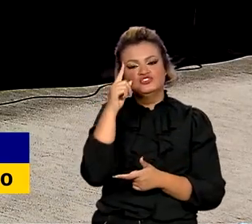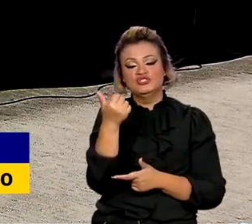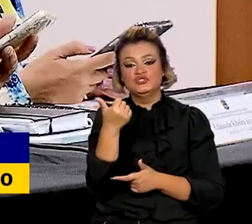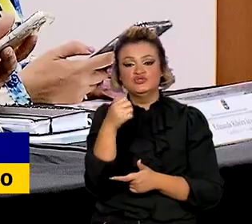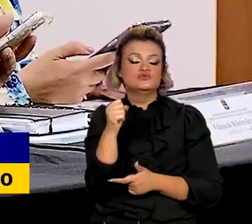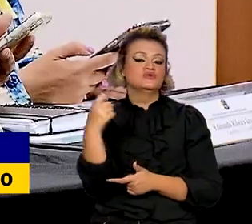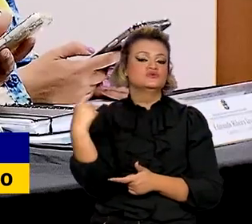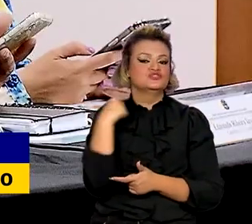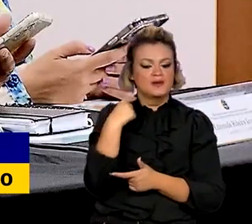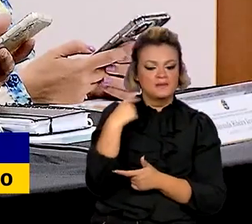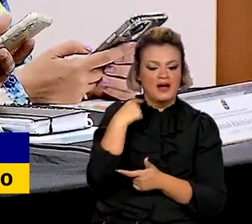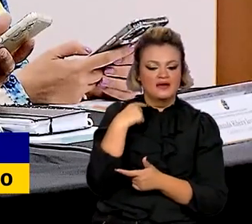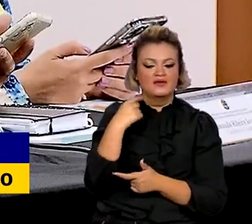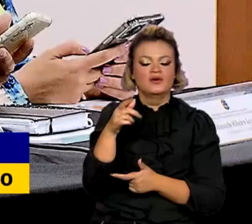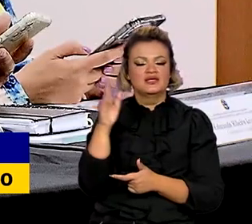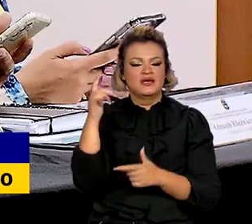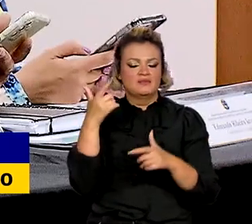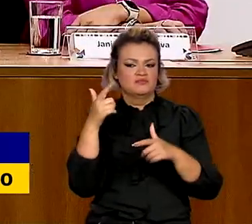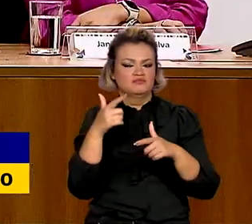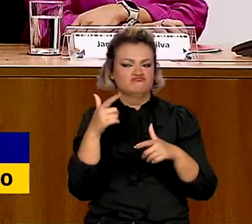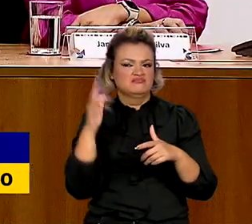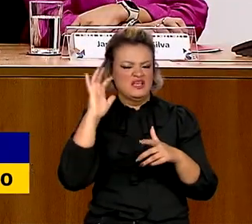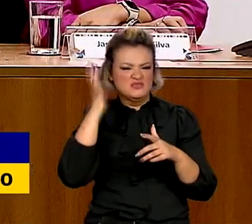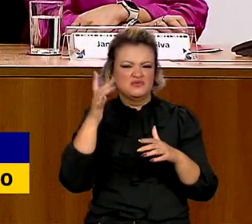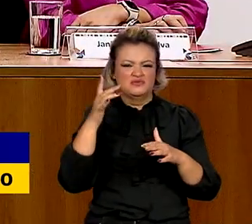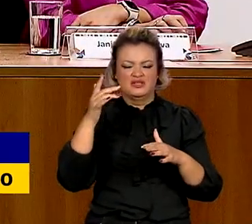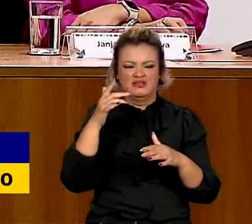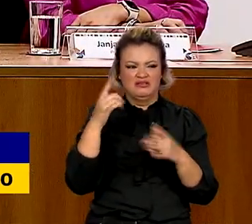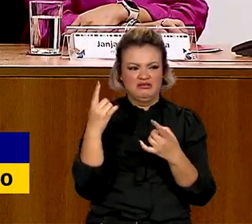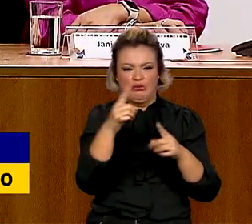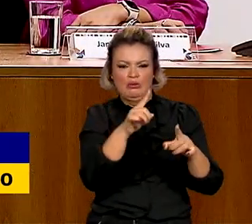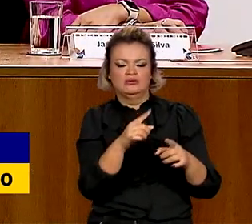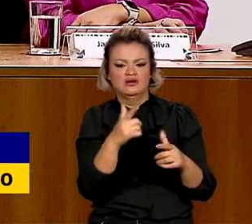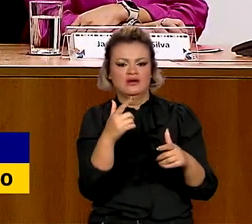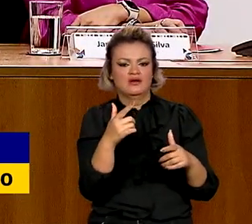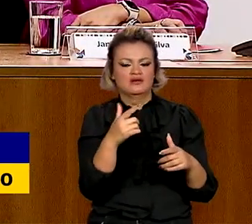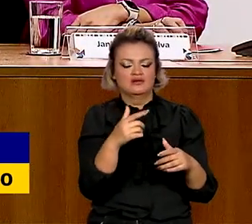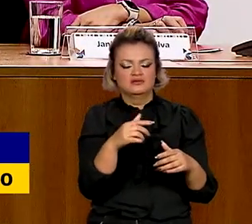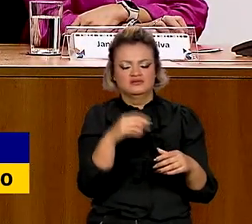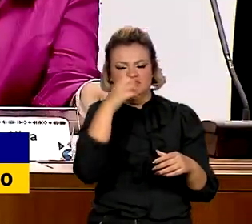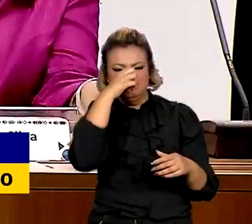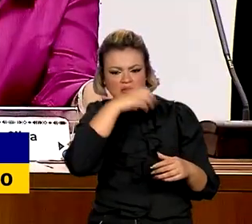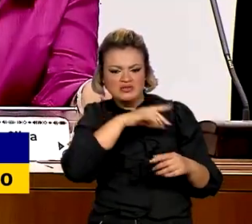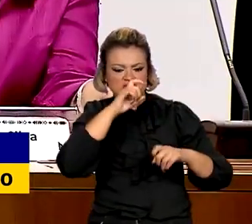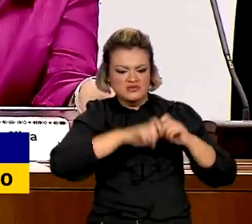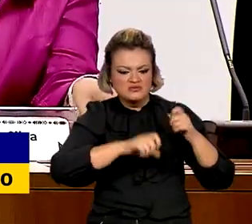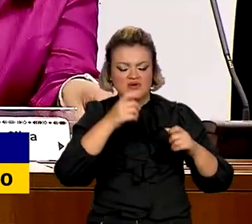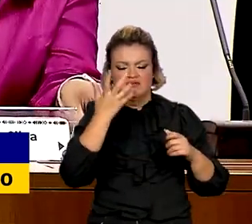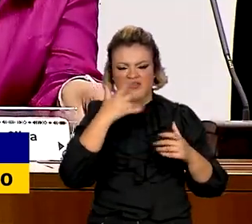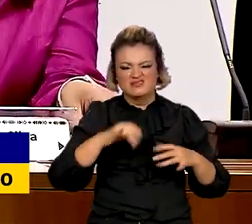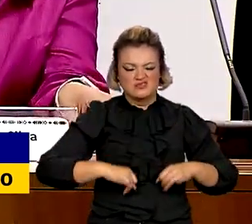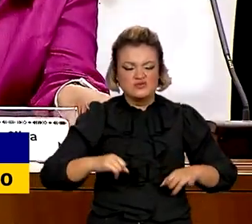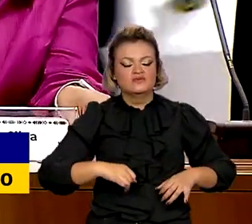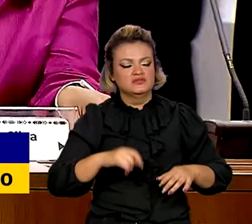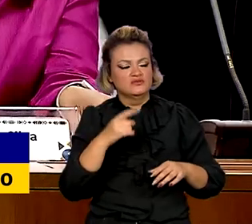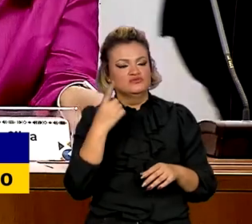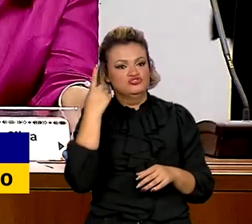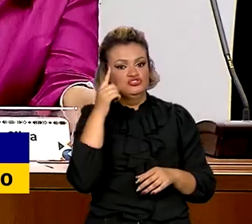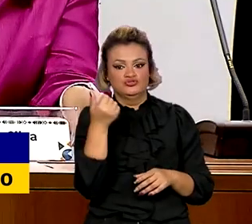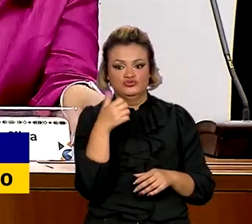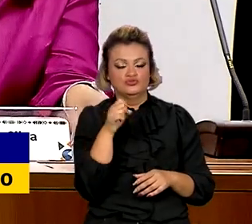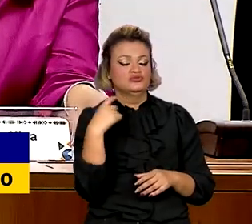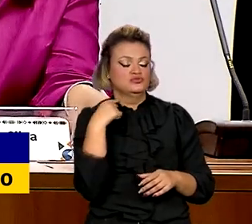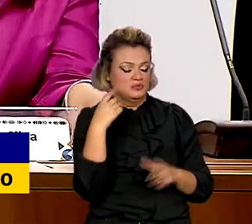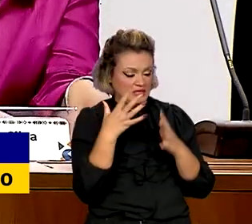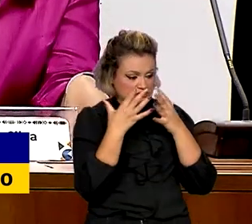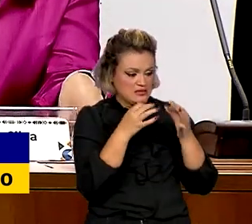Nacional de Combate ao Abuso e à Exploração Sexual de Crianças e Adolescentes. Nós temos uma preocupação muito grande com